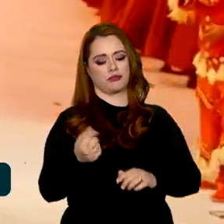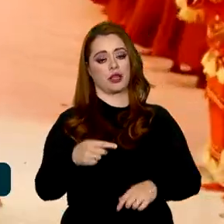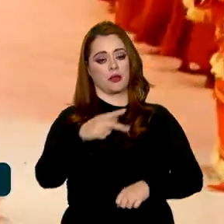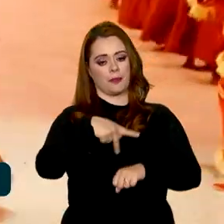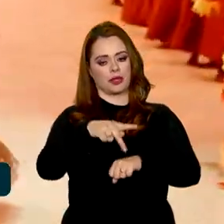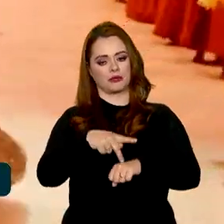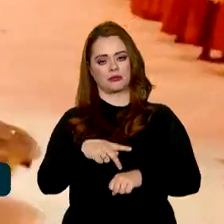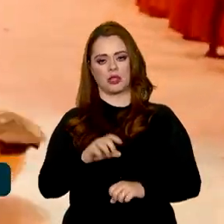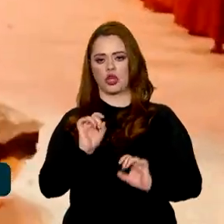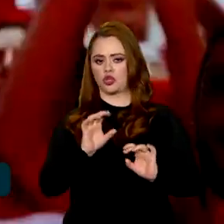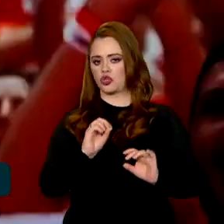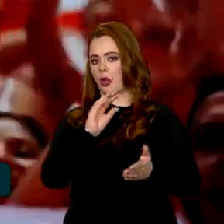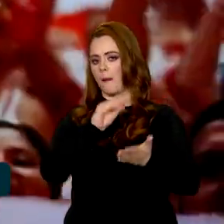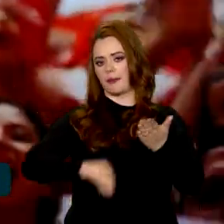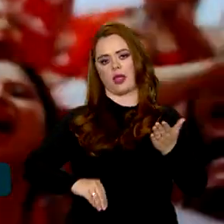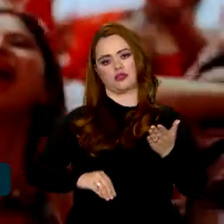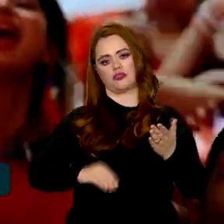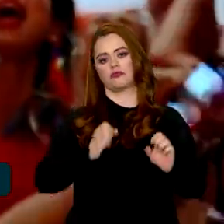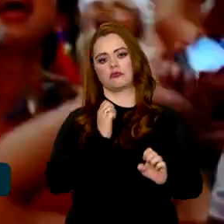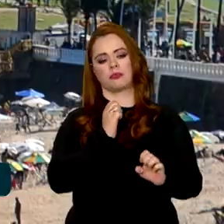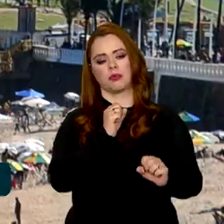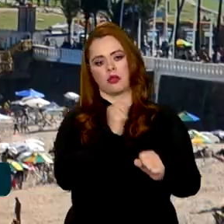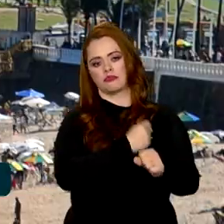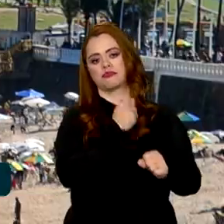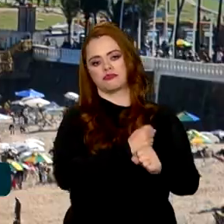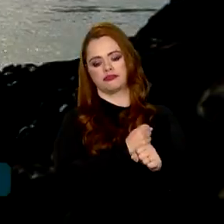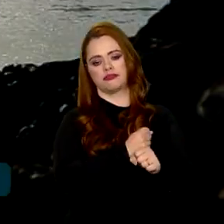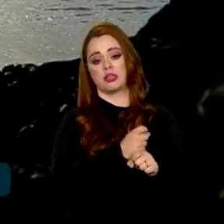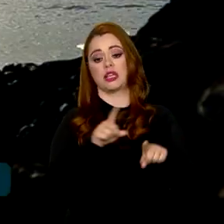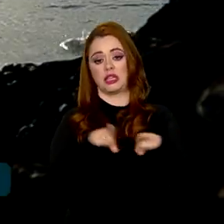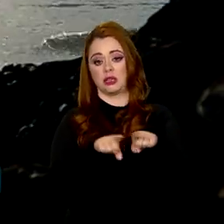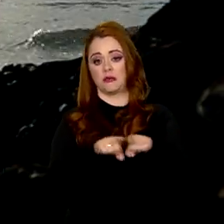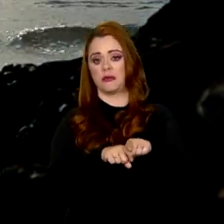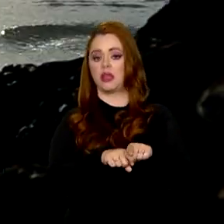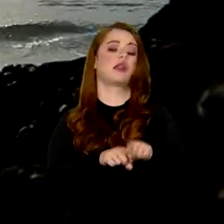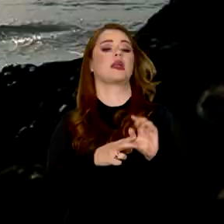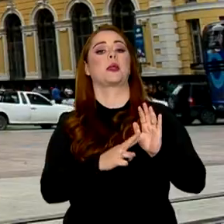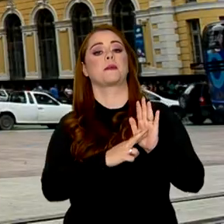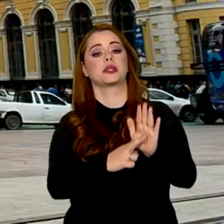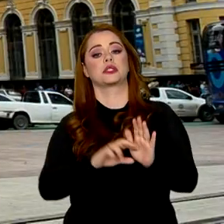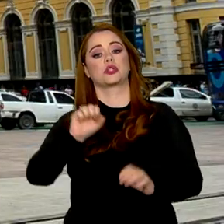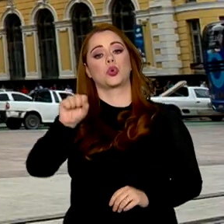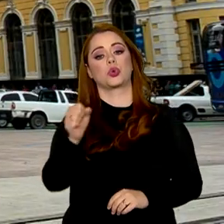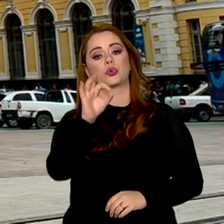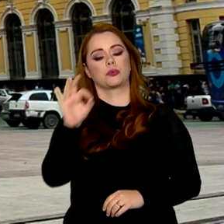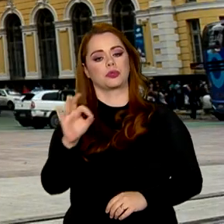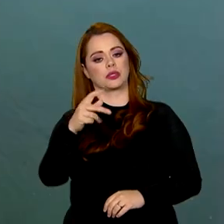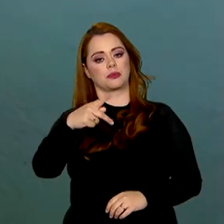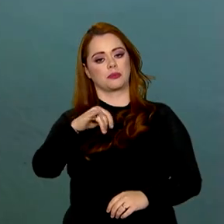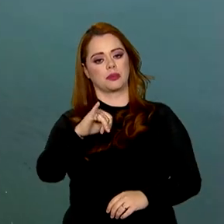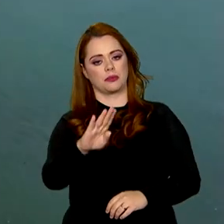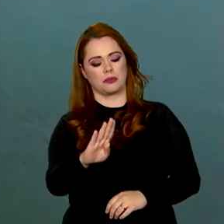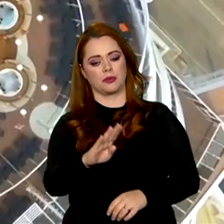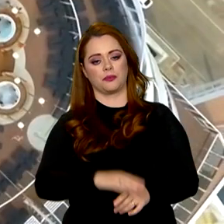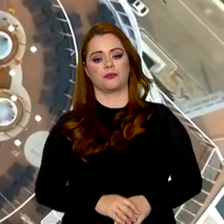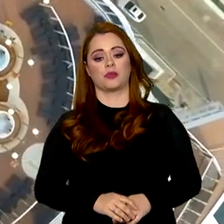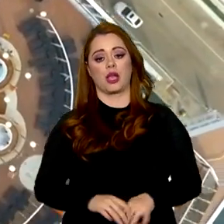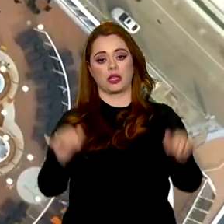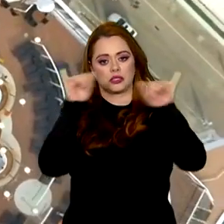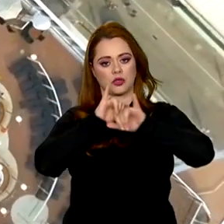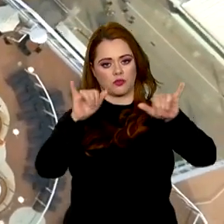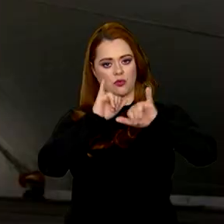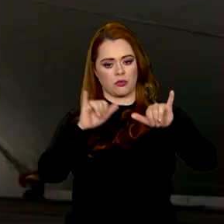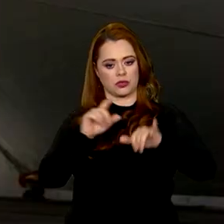Perde apenas para a construção civil e representa 8% do PIB. Dados da EmbraTur